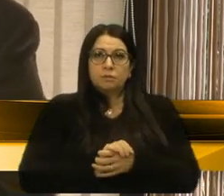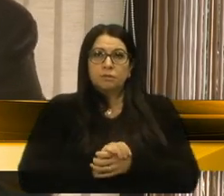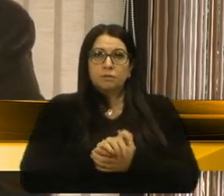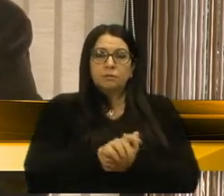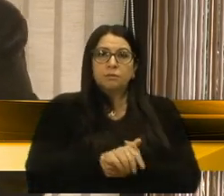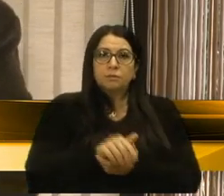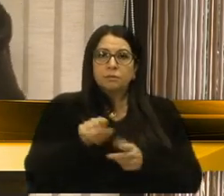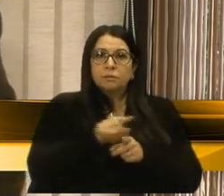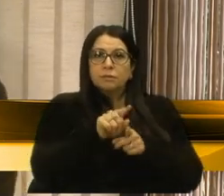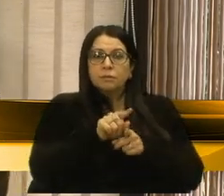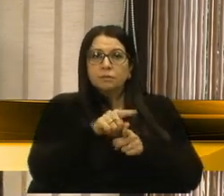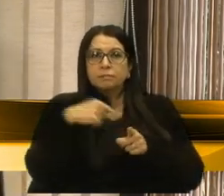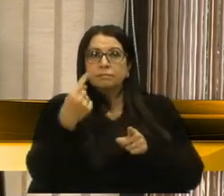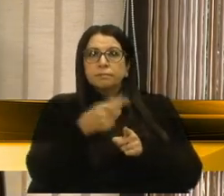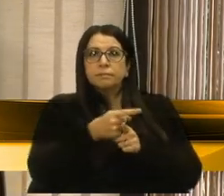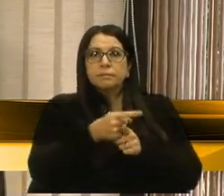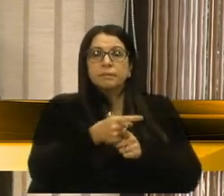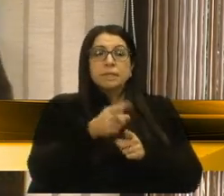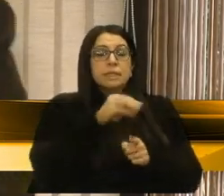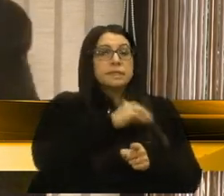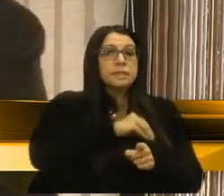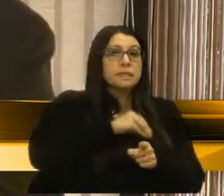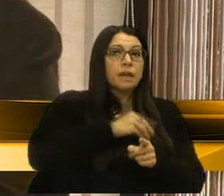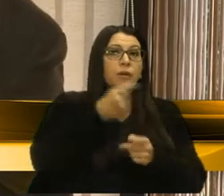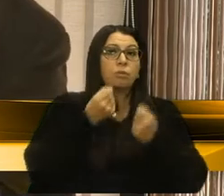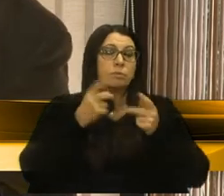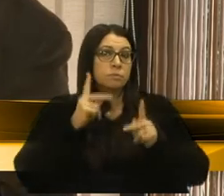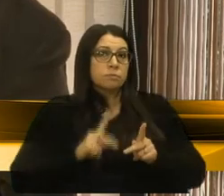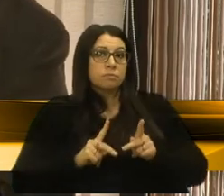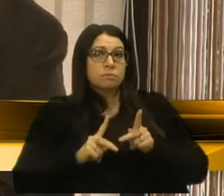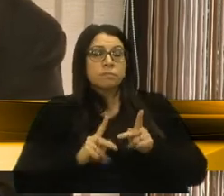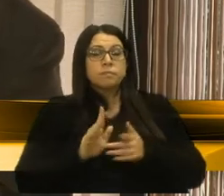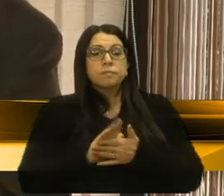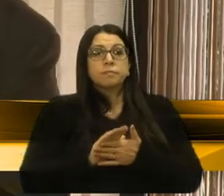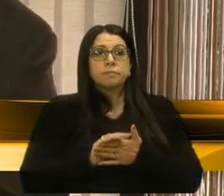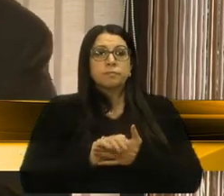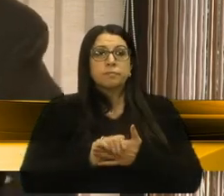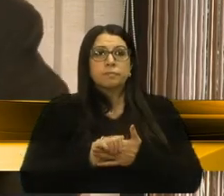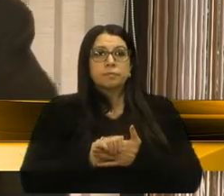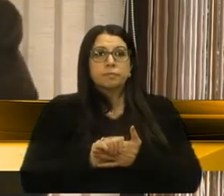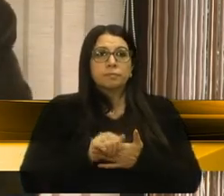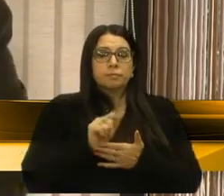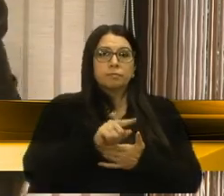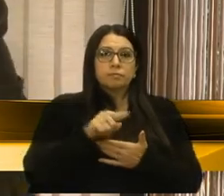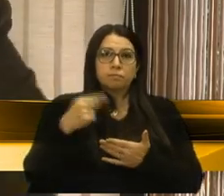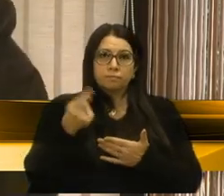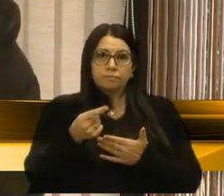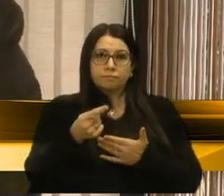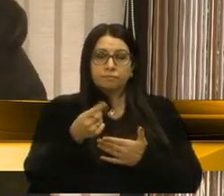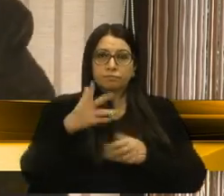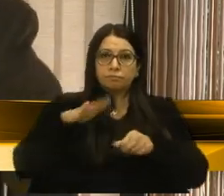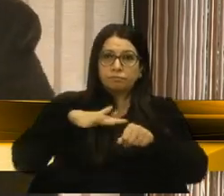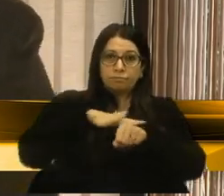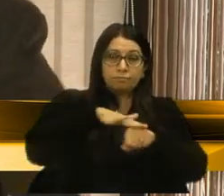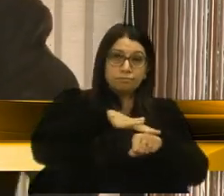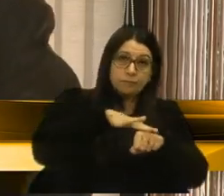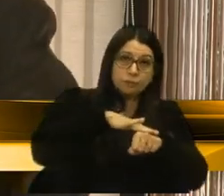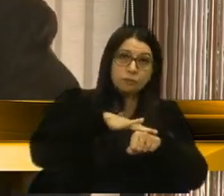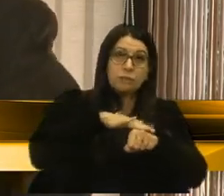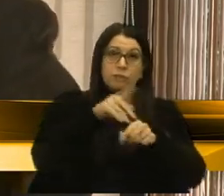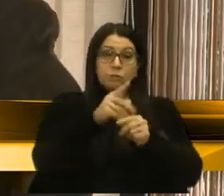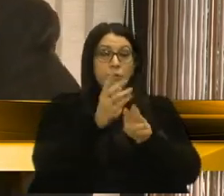precisam de receber esse salário, ou muitas pessoas que a imprensa e o conversar com eles na fila,